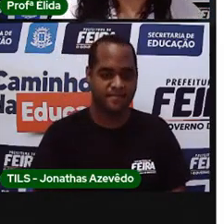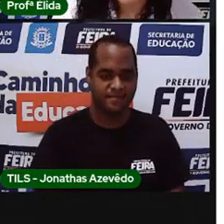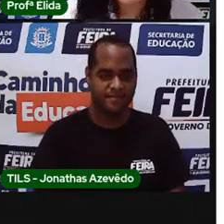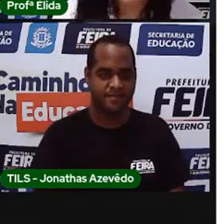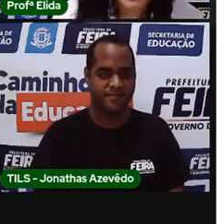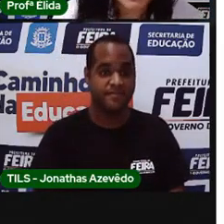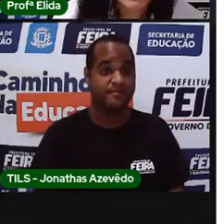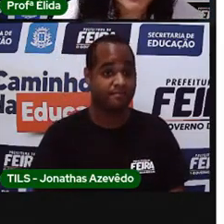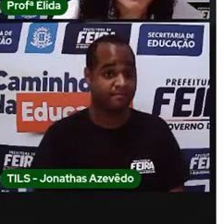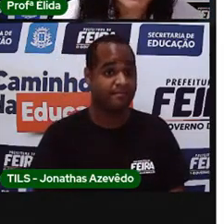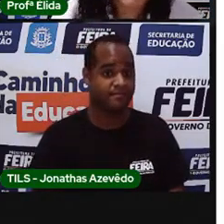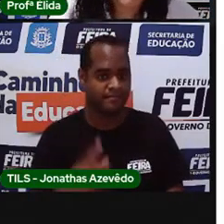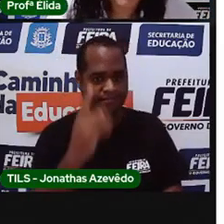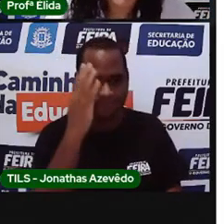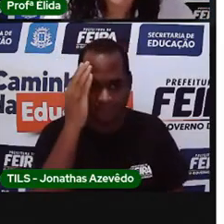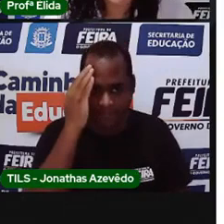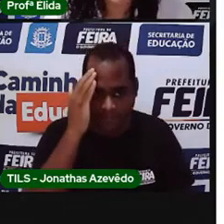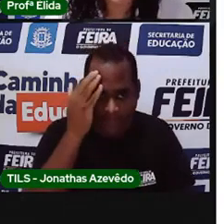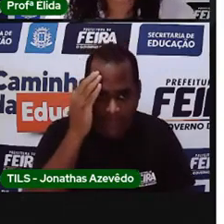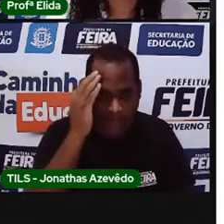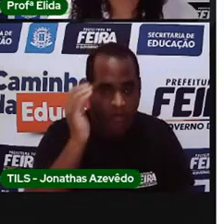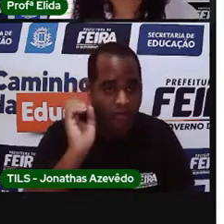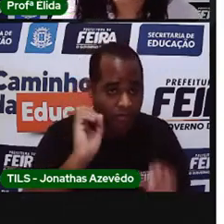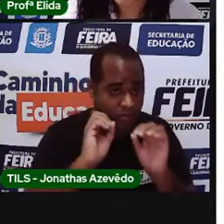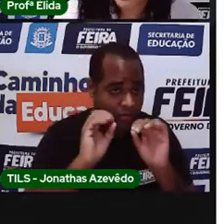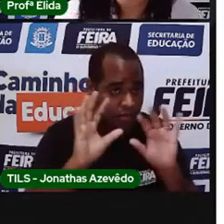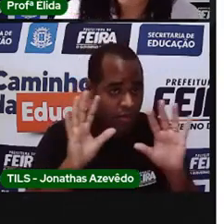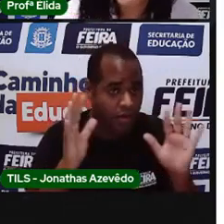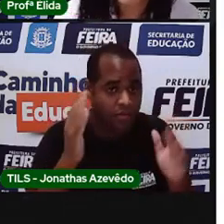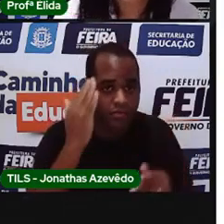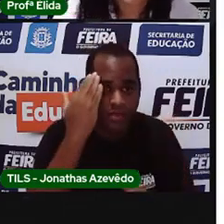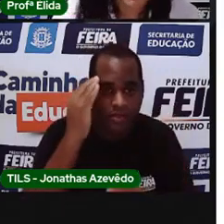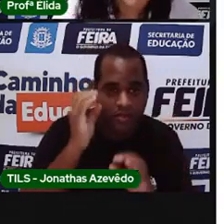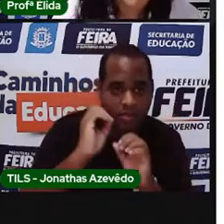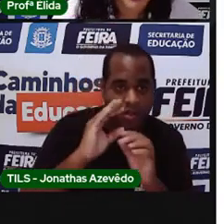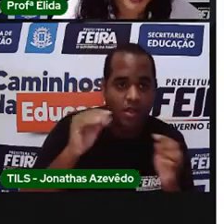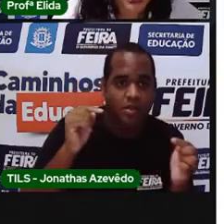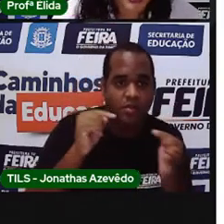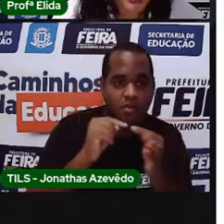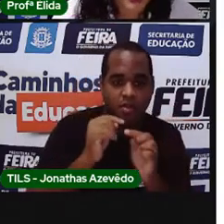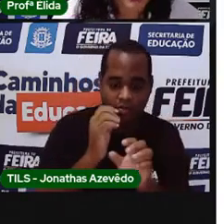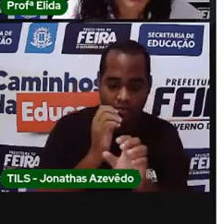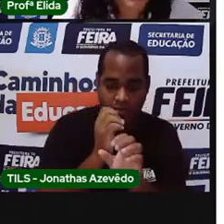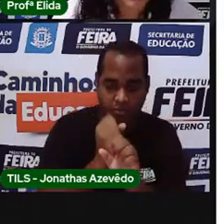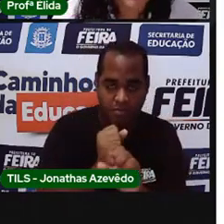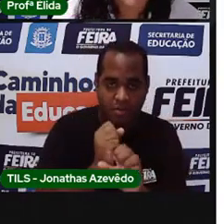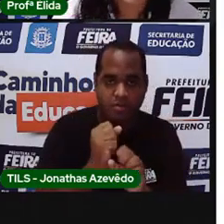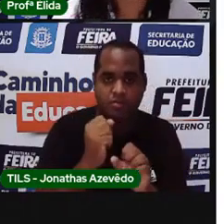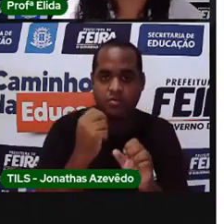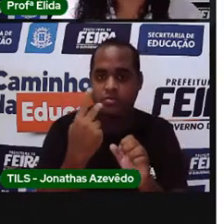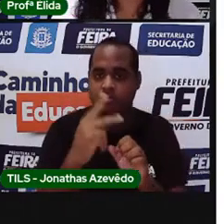Você está entendendo direitinho qual é a função do número cardinal?